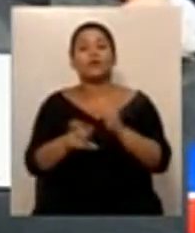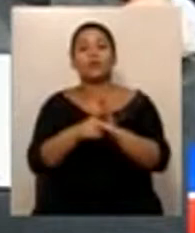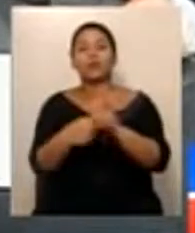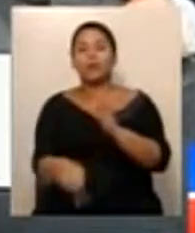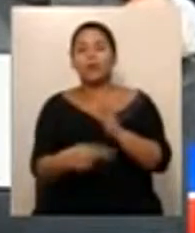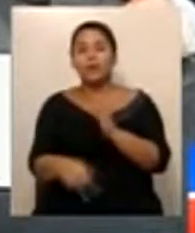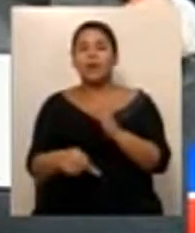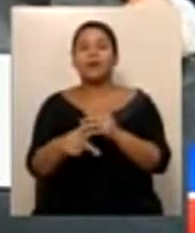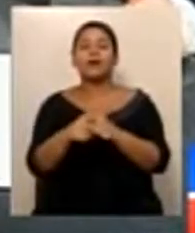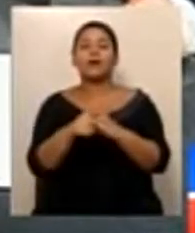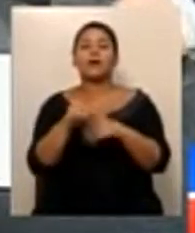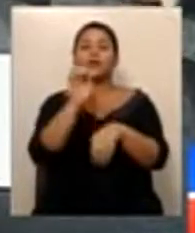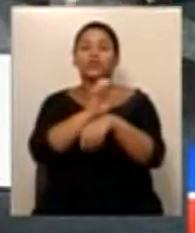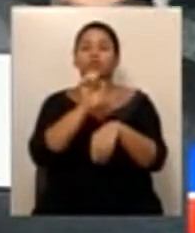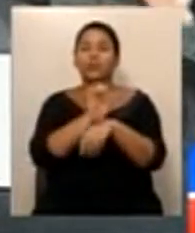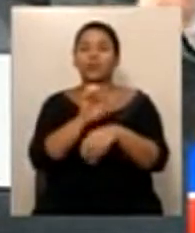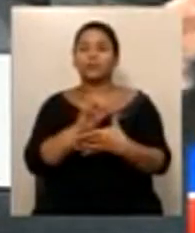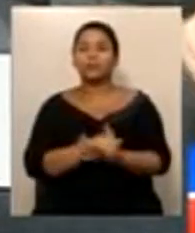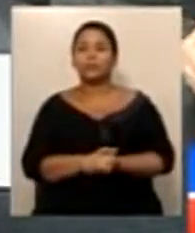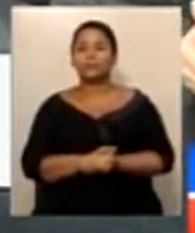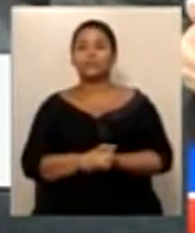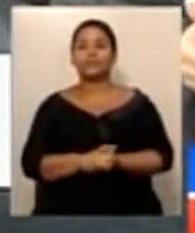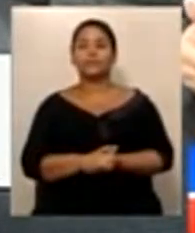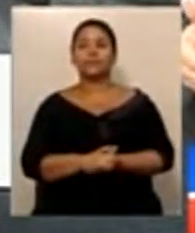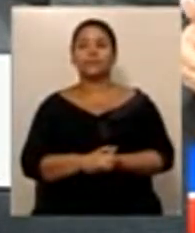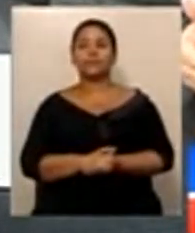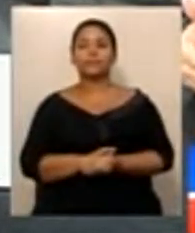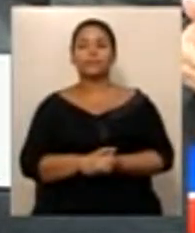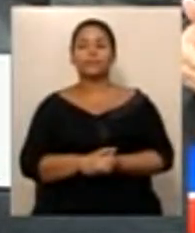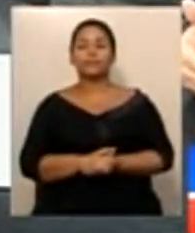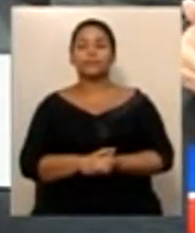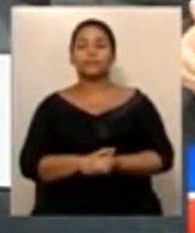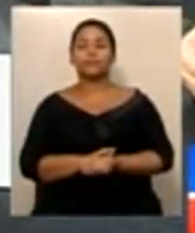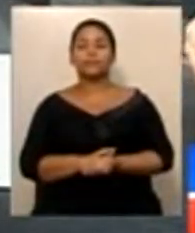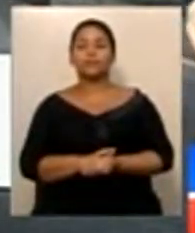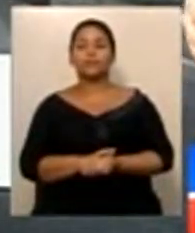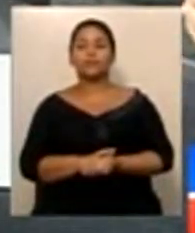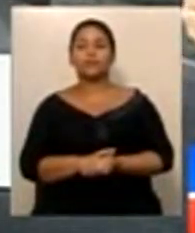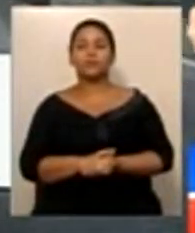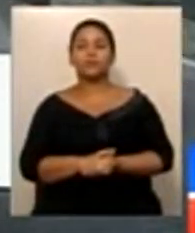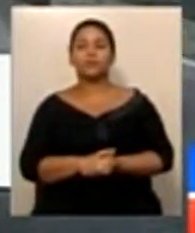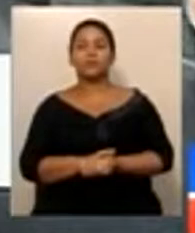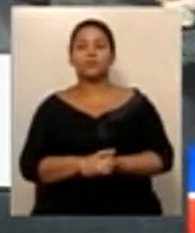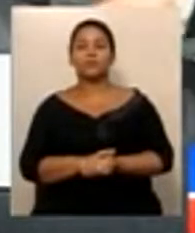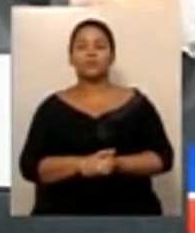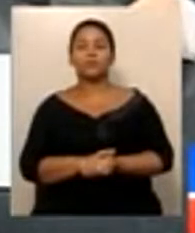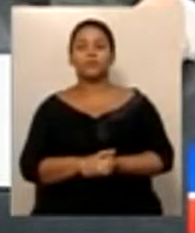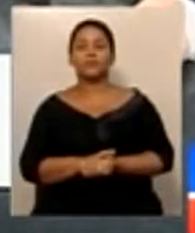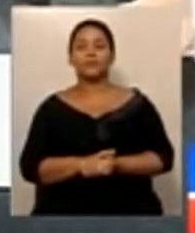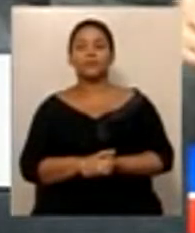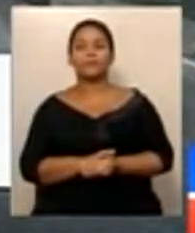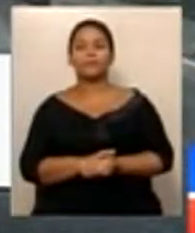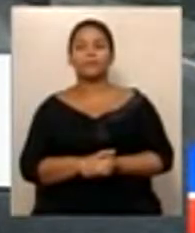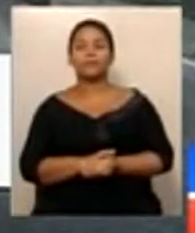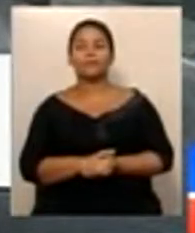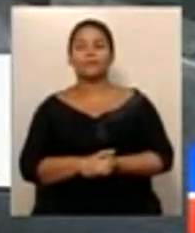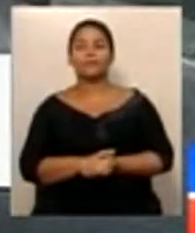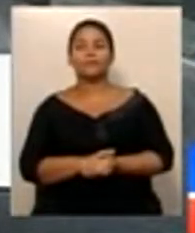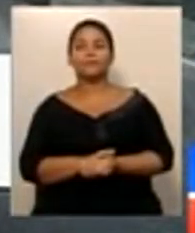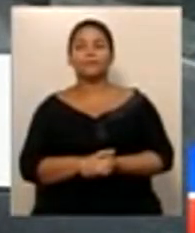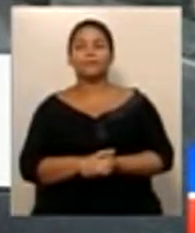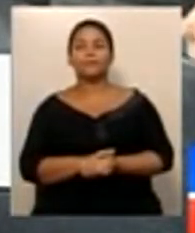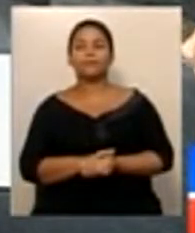uma PEC, no qual a gente foi autor, e fez com que a gente pudesse descentralizar os